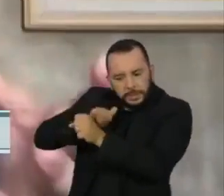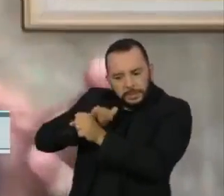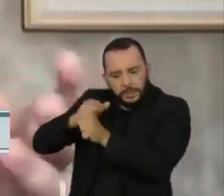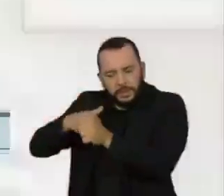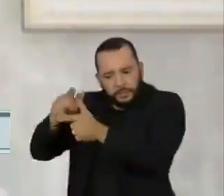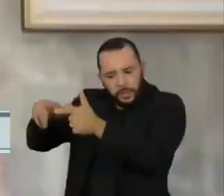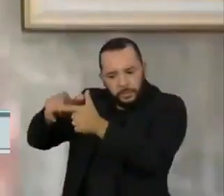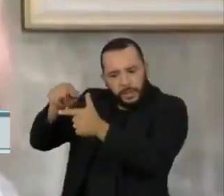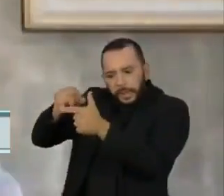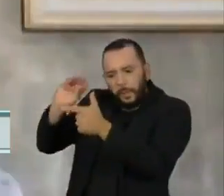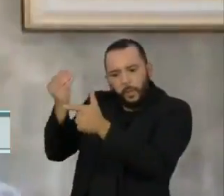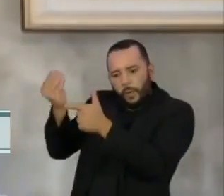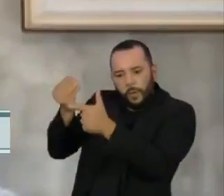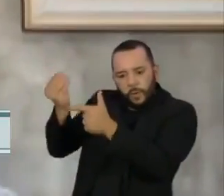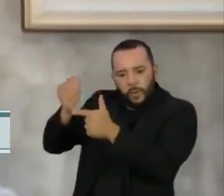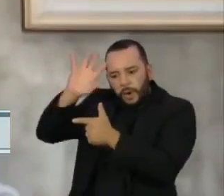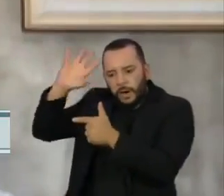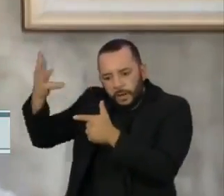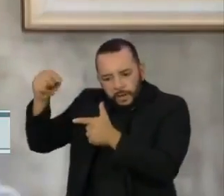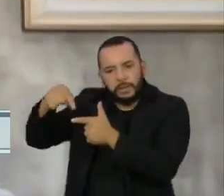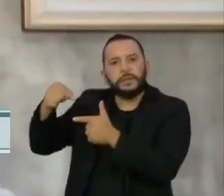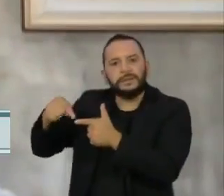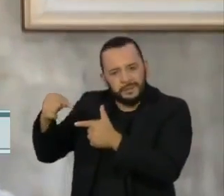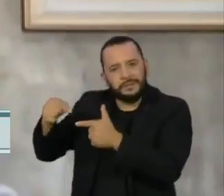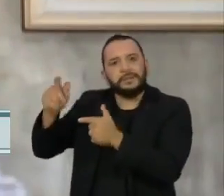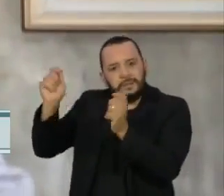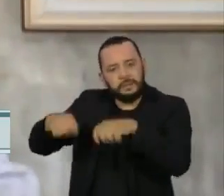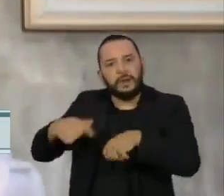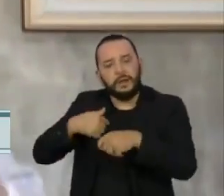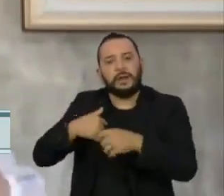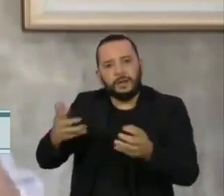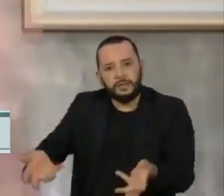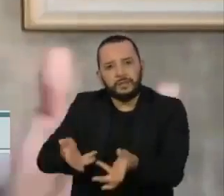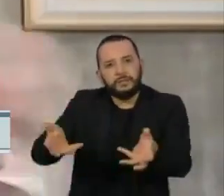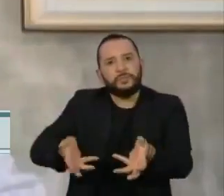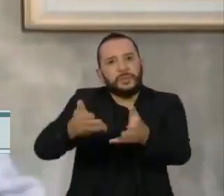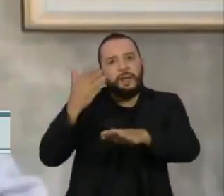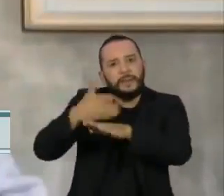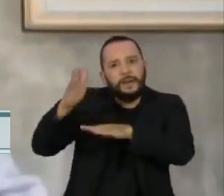problemas. Ele vai estimular este paciente para voltar a ser como ele era antes.